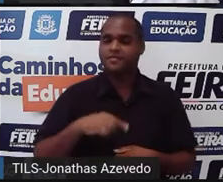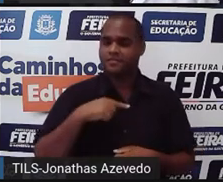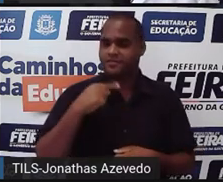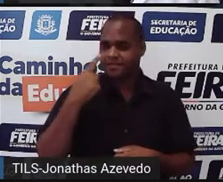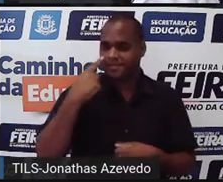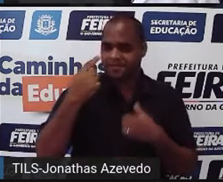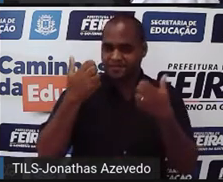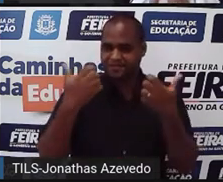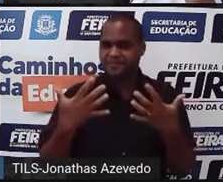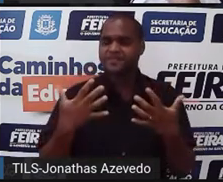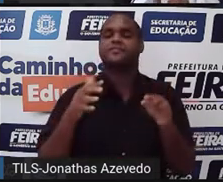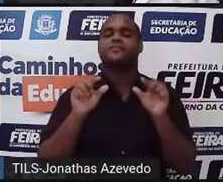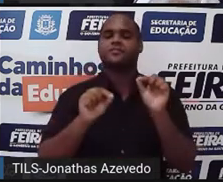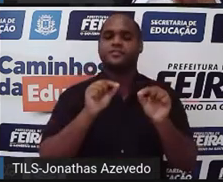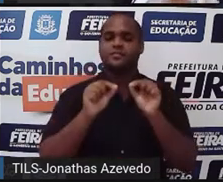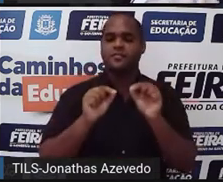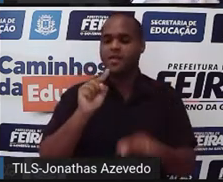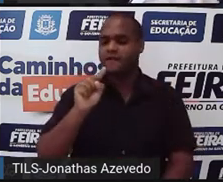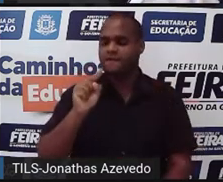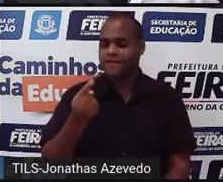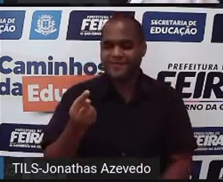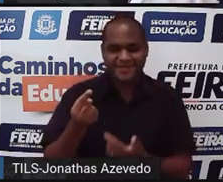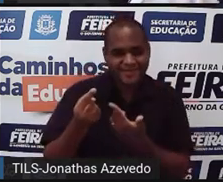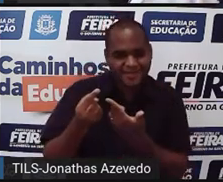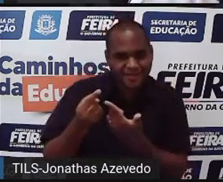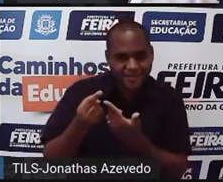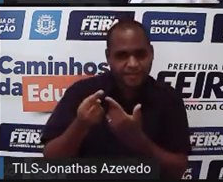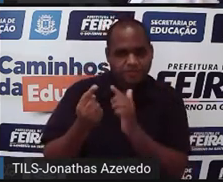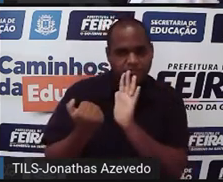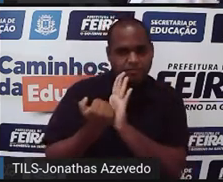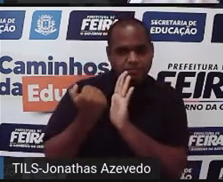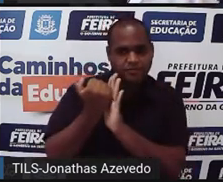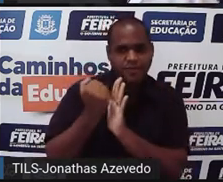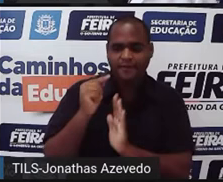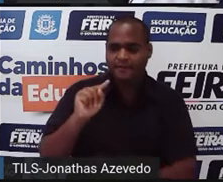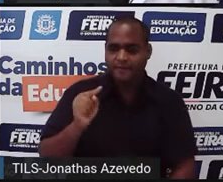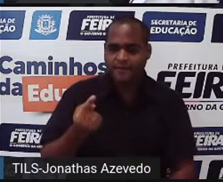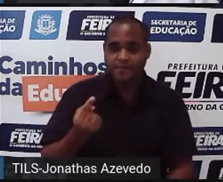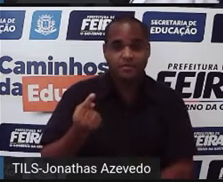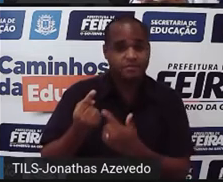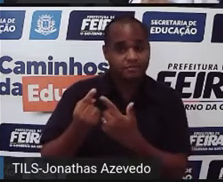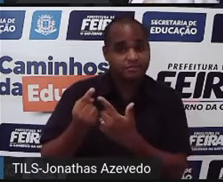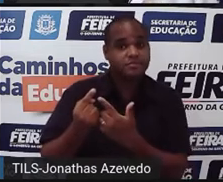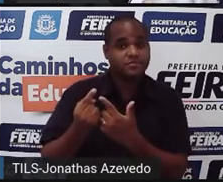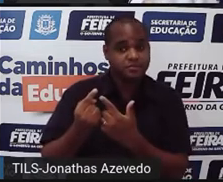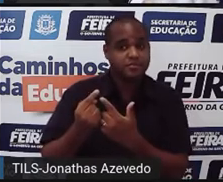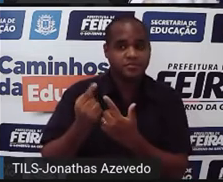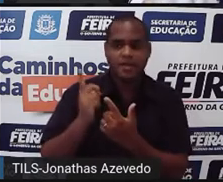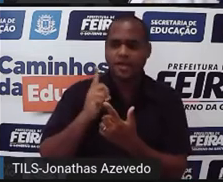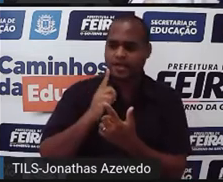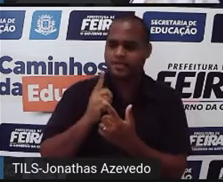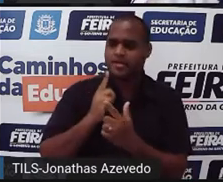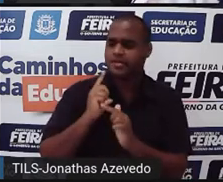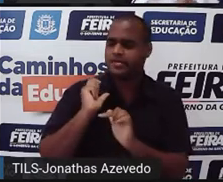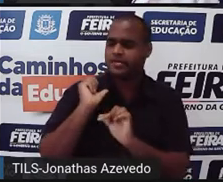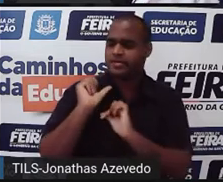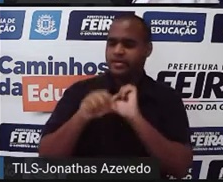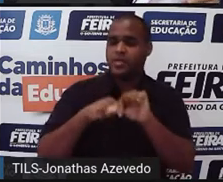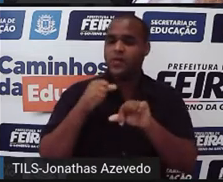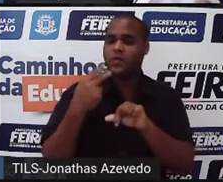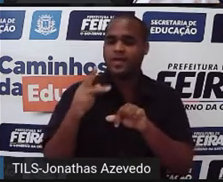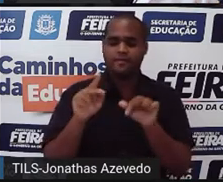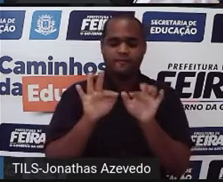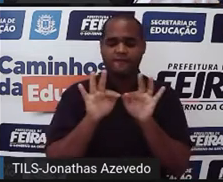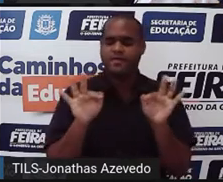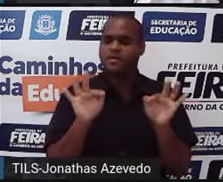apenas uma virgulazinha que foi acrescentada aqui fez com que o sentido da